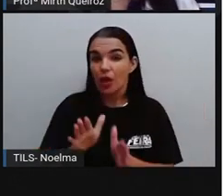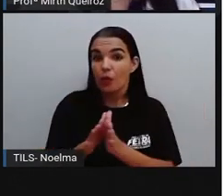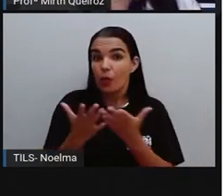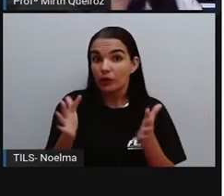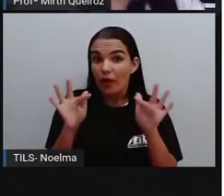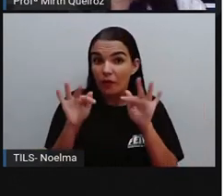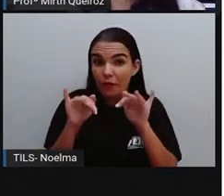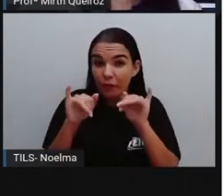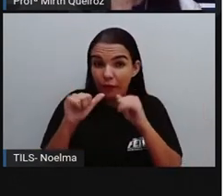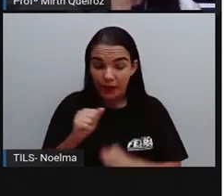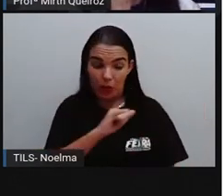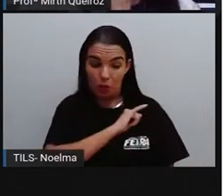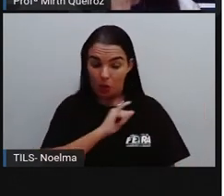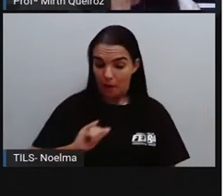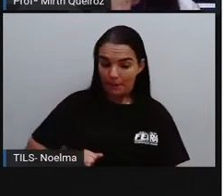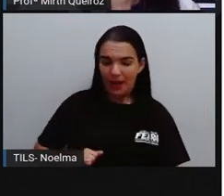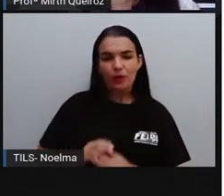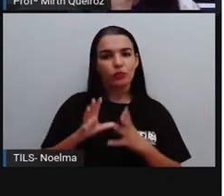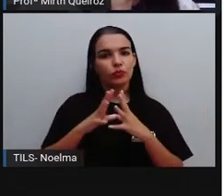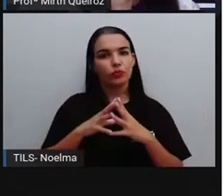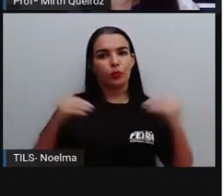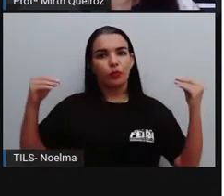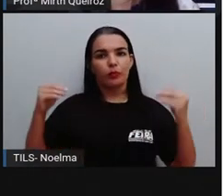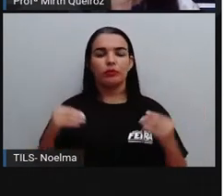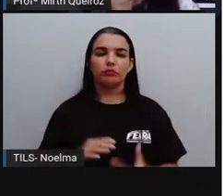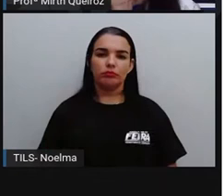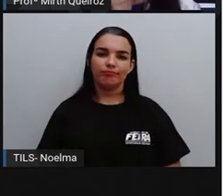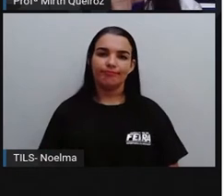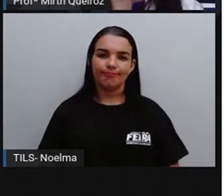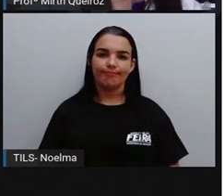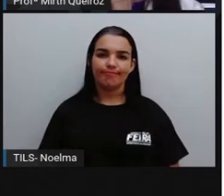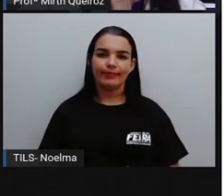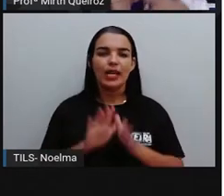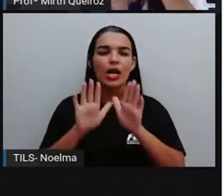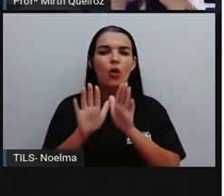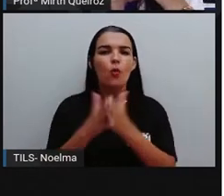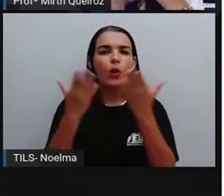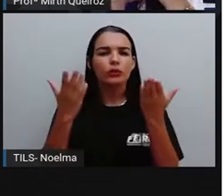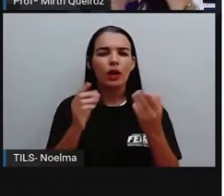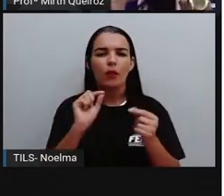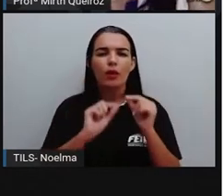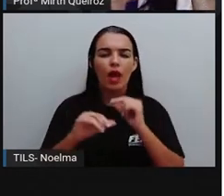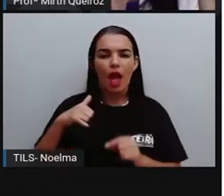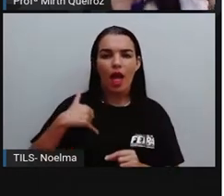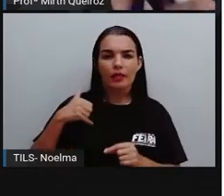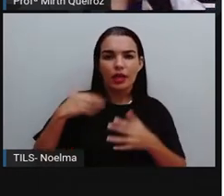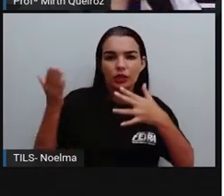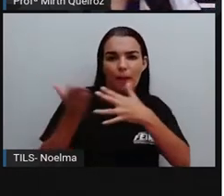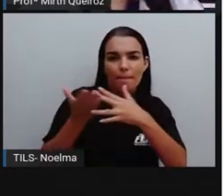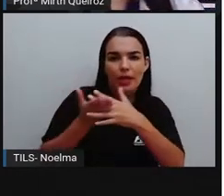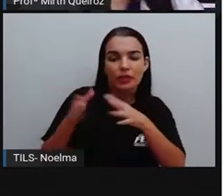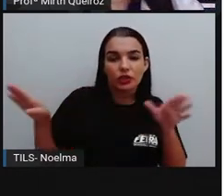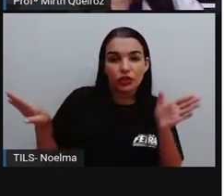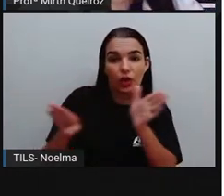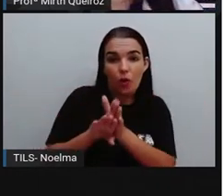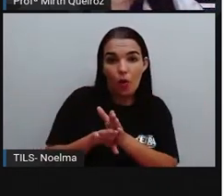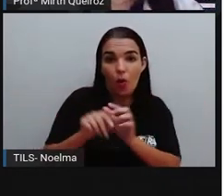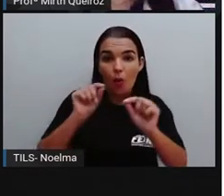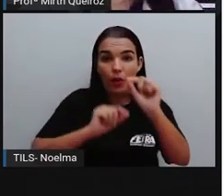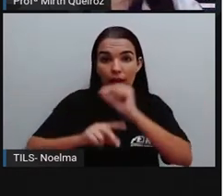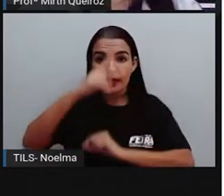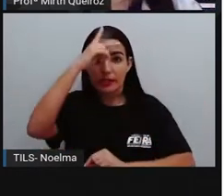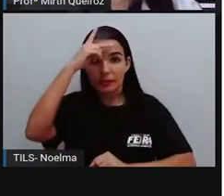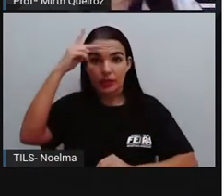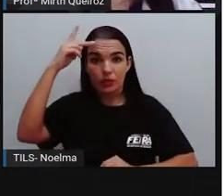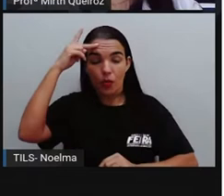o fim do Império, ele acabou desaparecendo. Quando a Idade Média chegou, com os